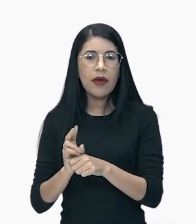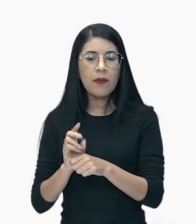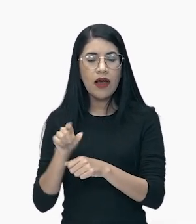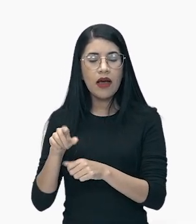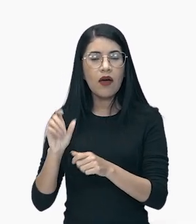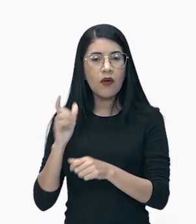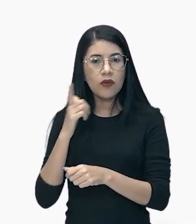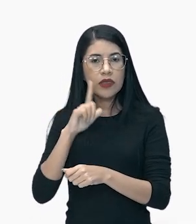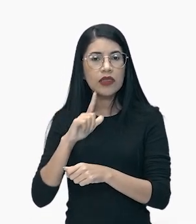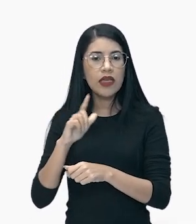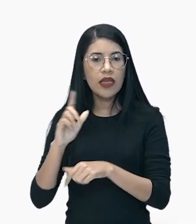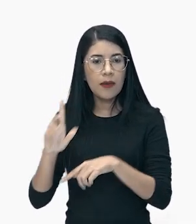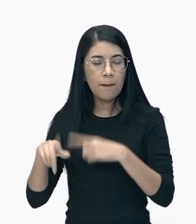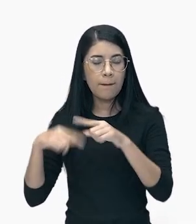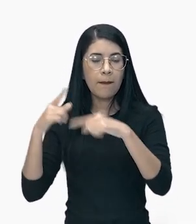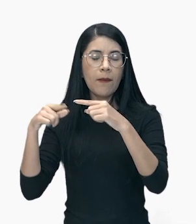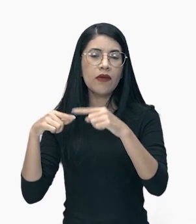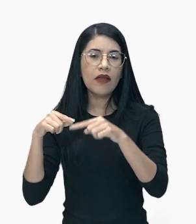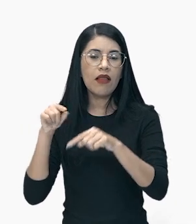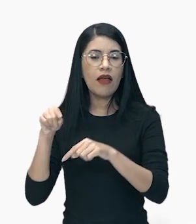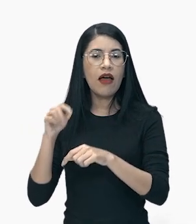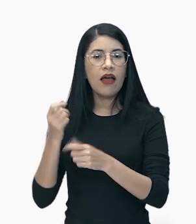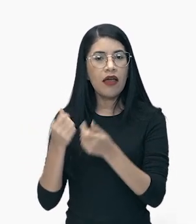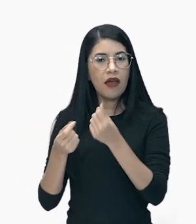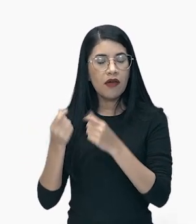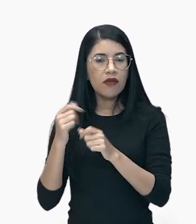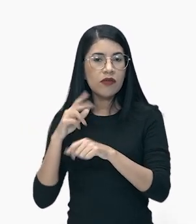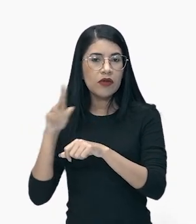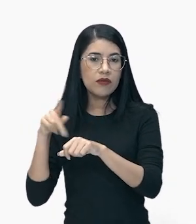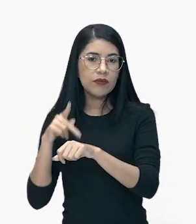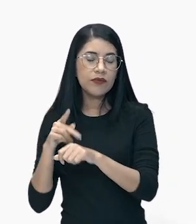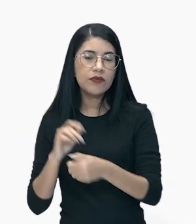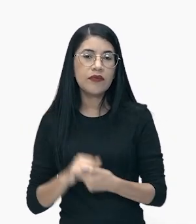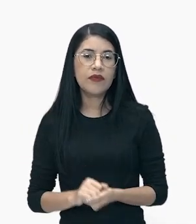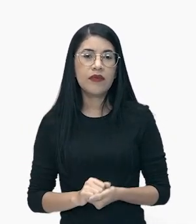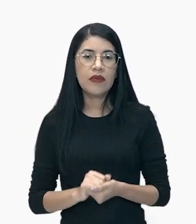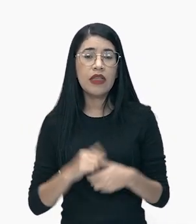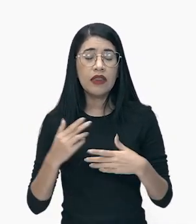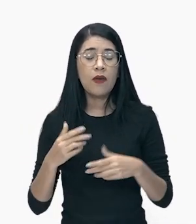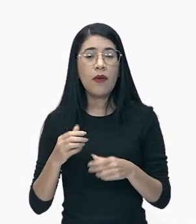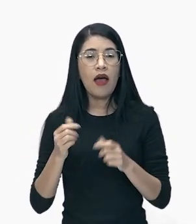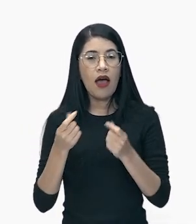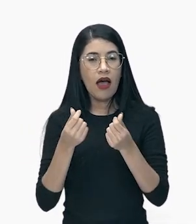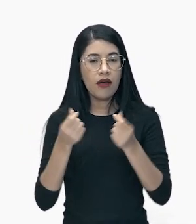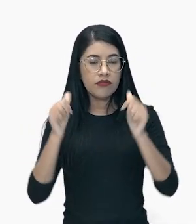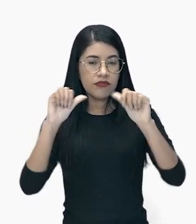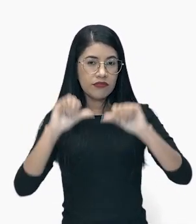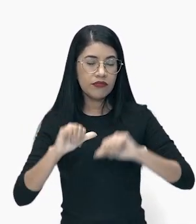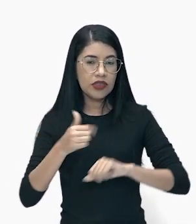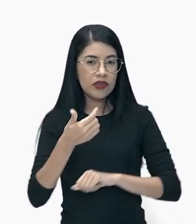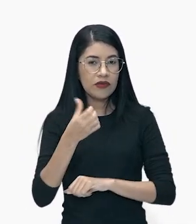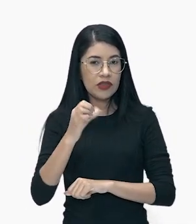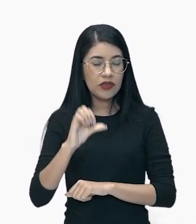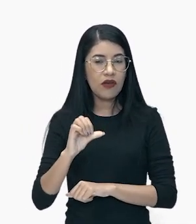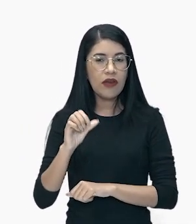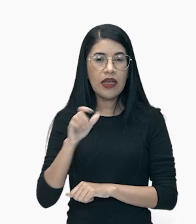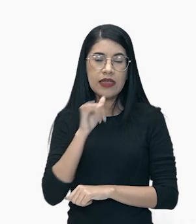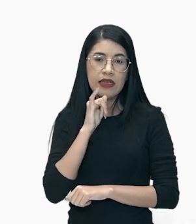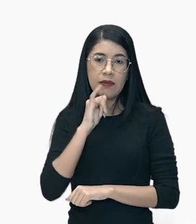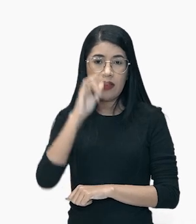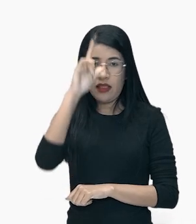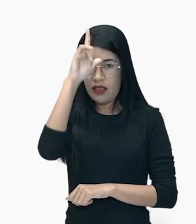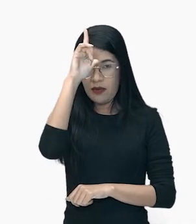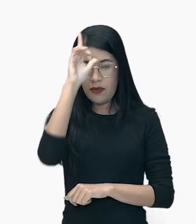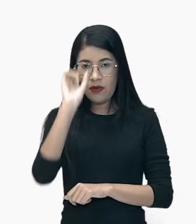países. Tanto que a gente vai ver que o reflexo da crise de 29 na economia da Alemanha, por exemplo,